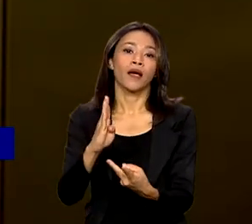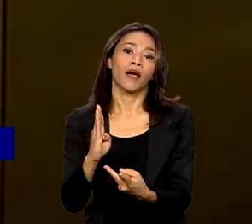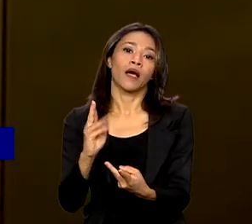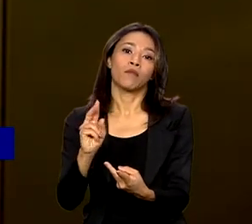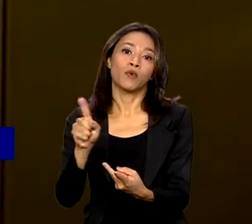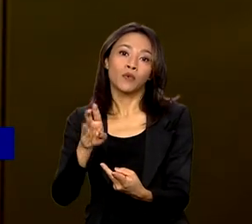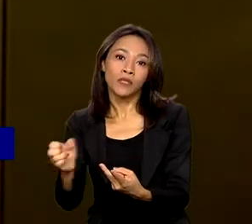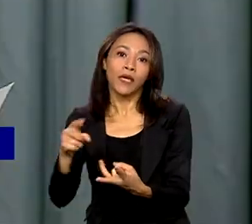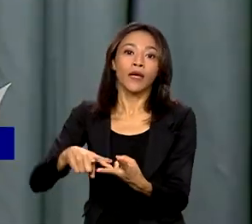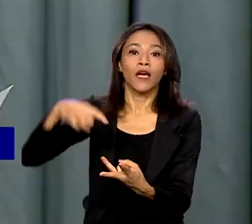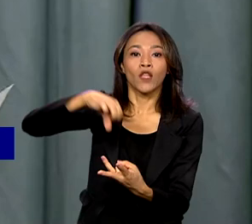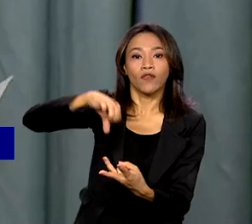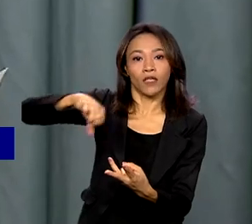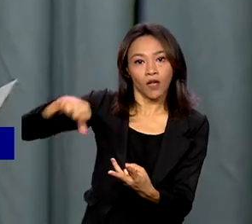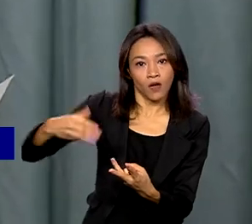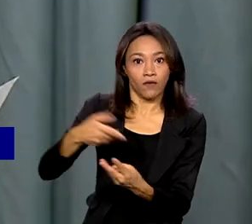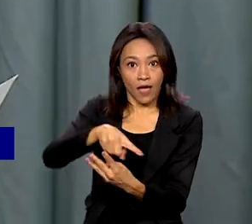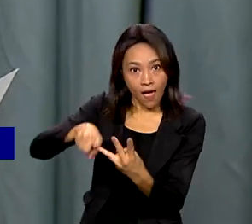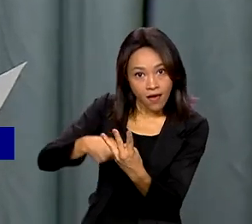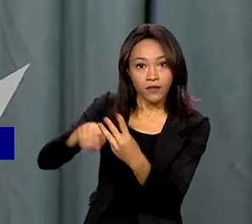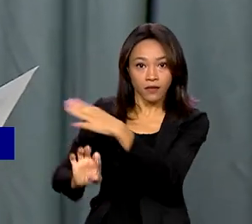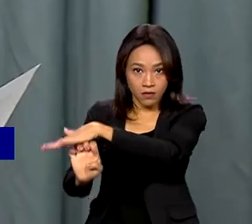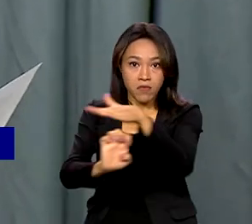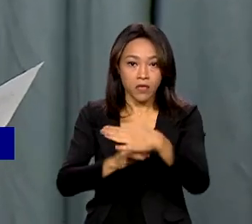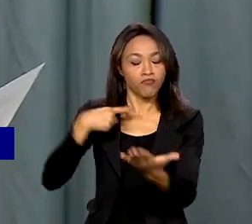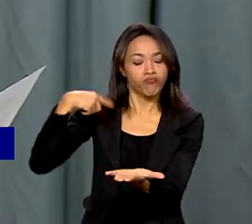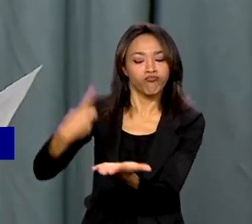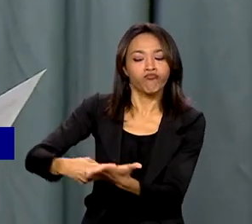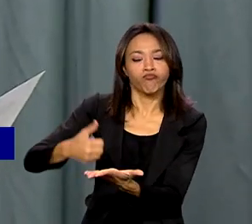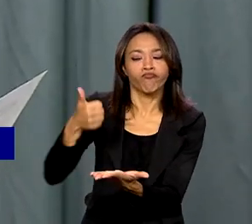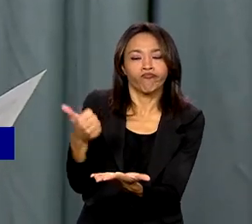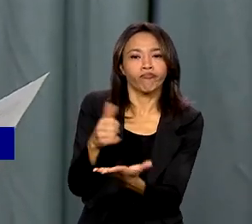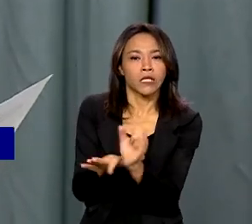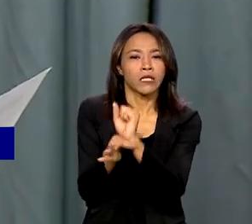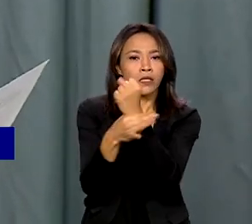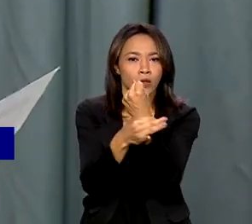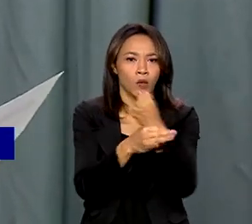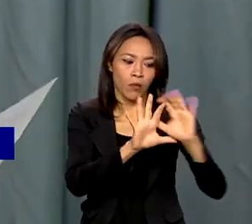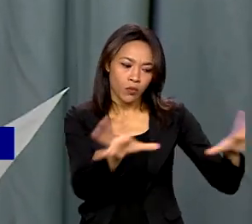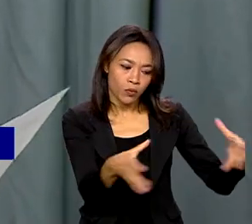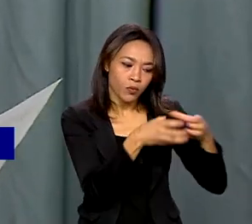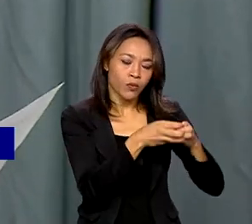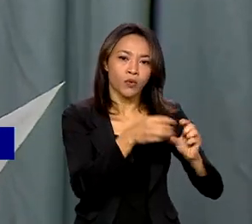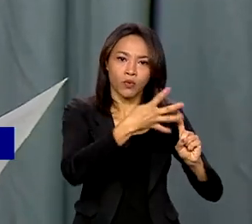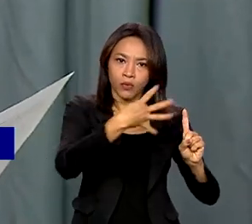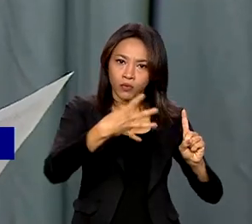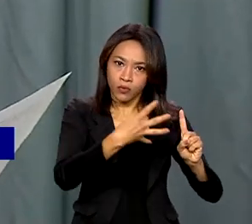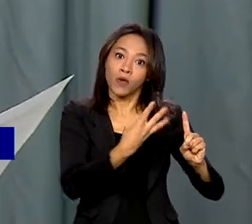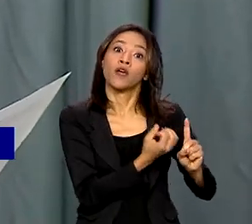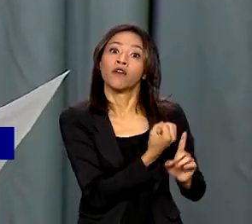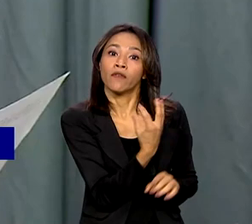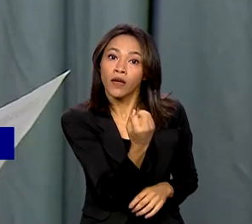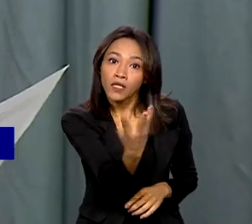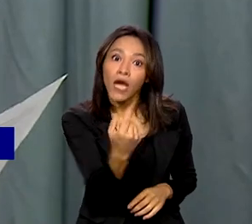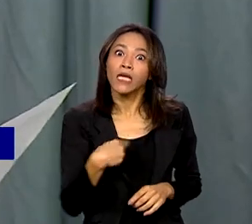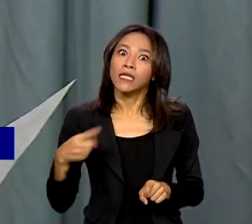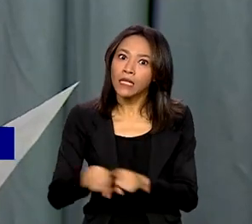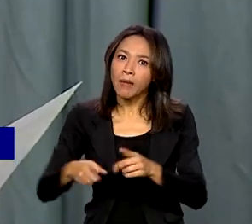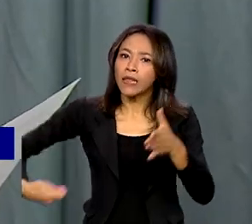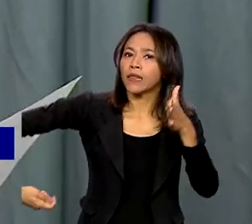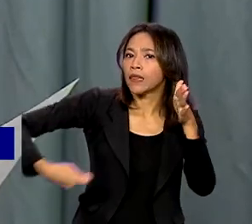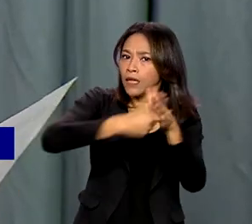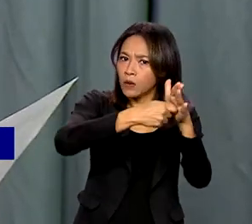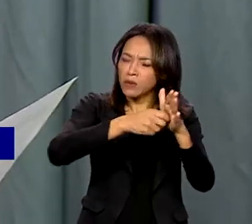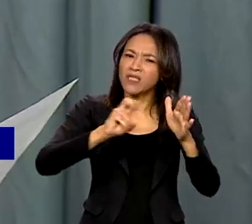99. Essas empresas se comprometem a manter um ambiente seguro para os viajantes e fornecer meios de denúncias de